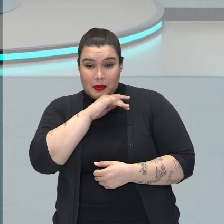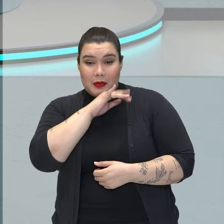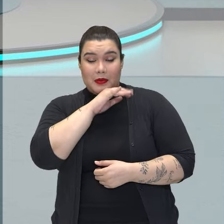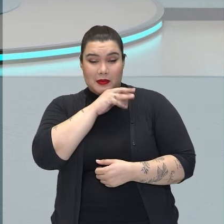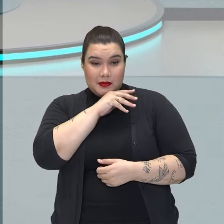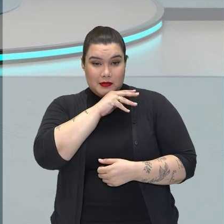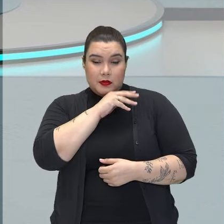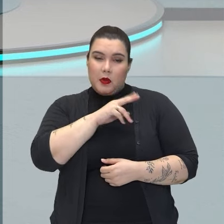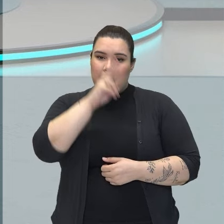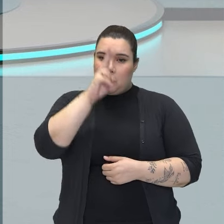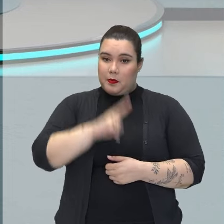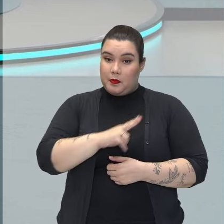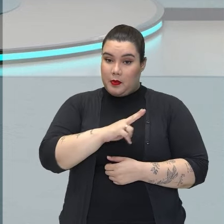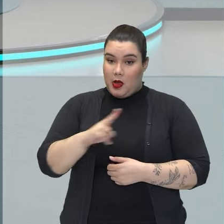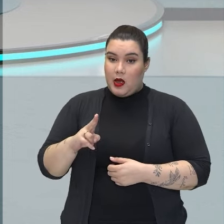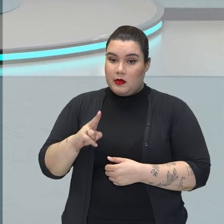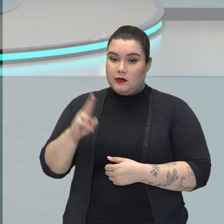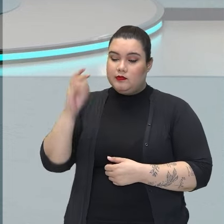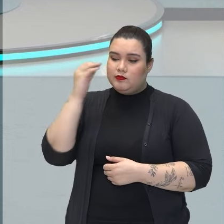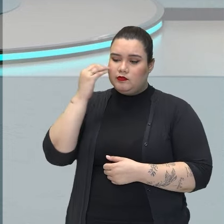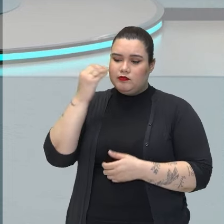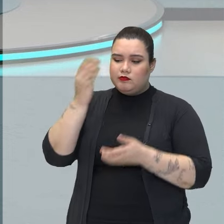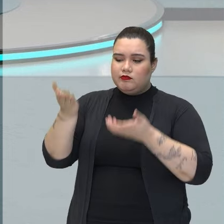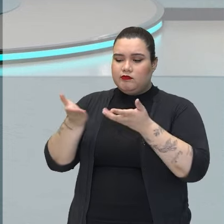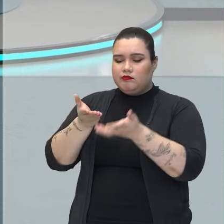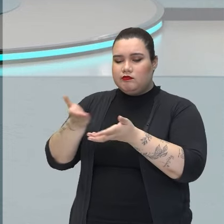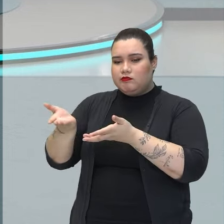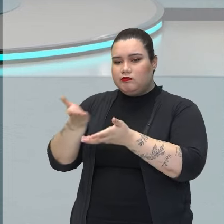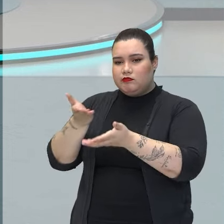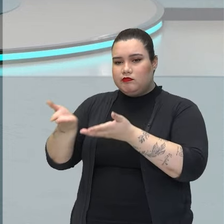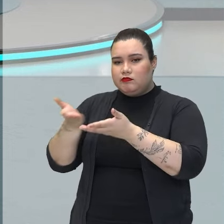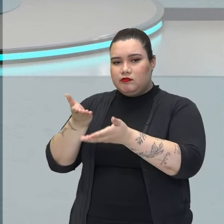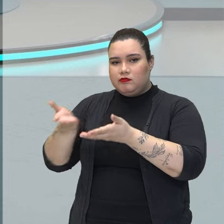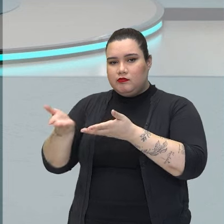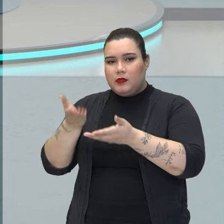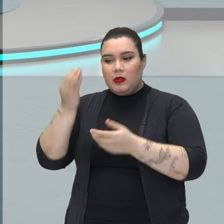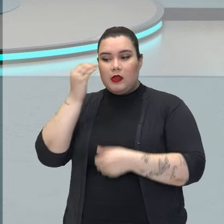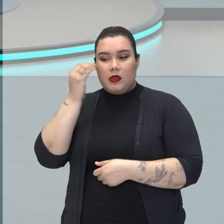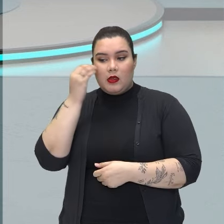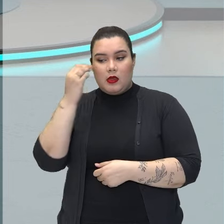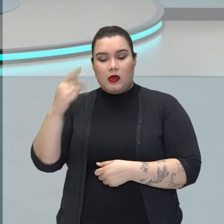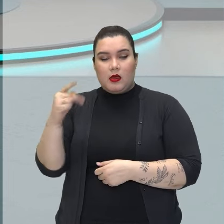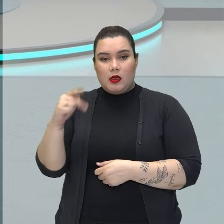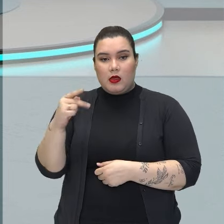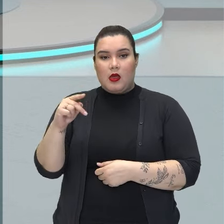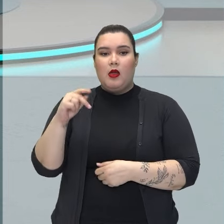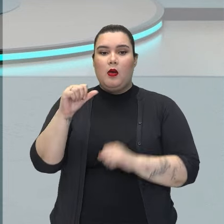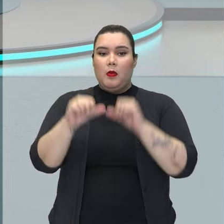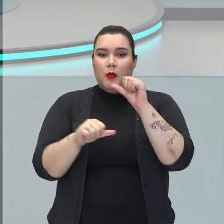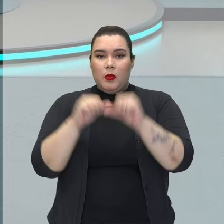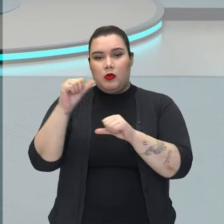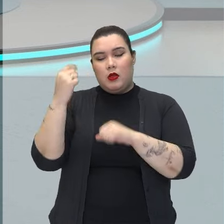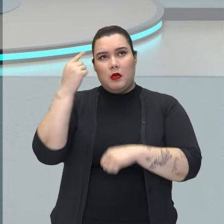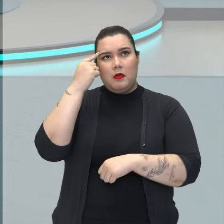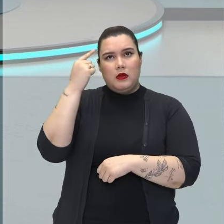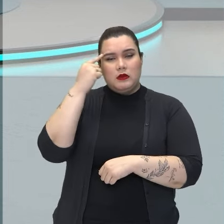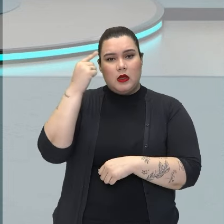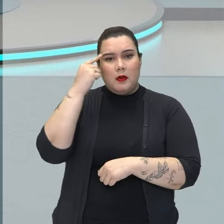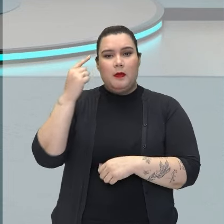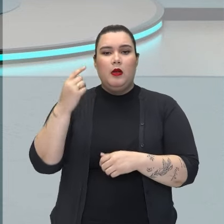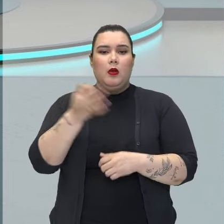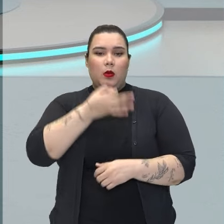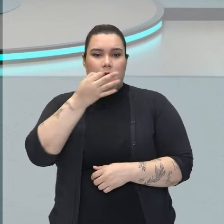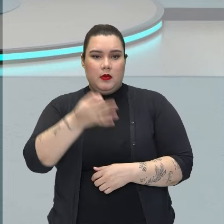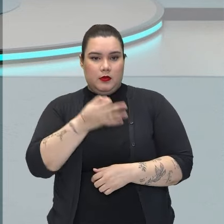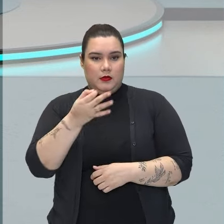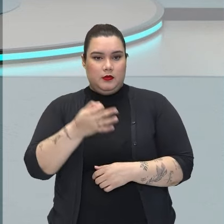E o padre conversa com ele, e ele ali tentando mudar, certo? Mudar seus pensamentos e mudar aquela